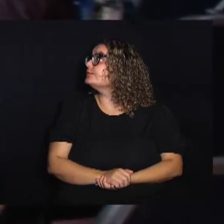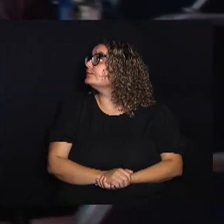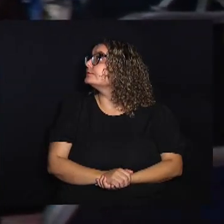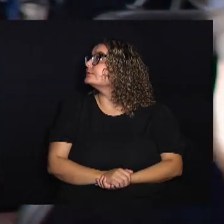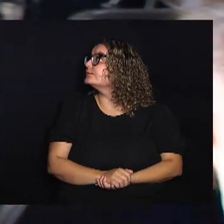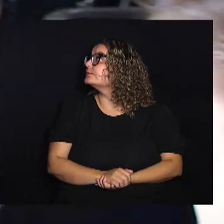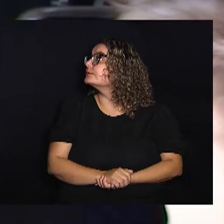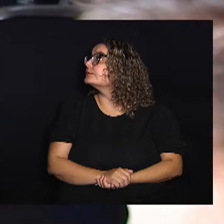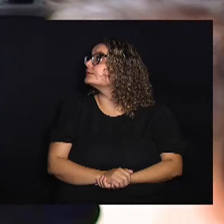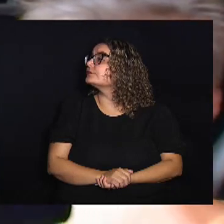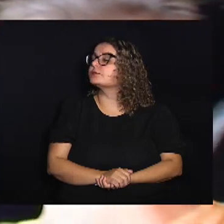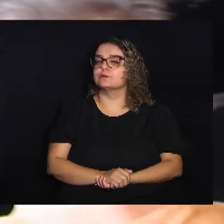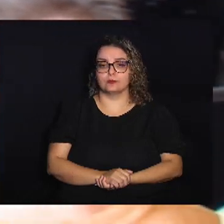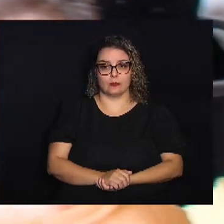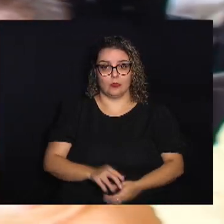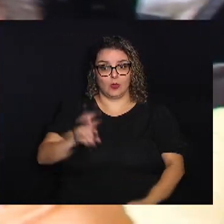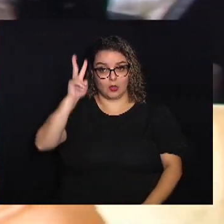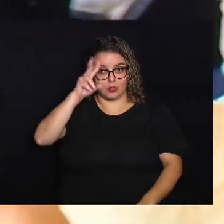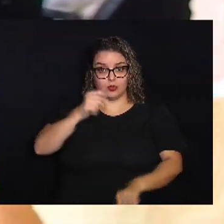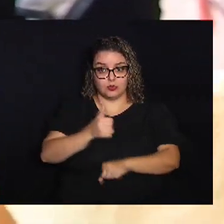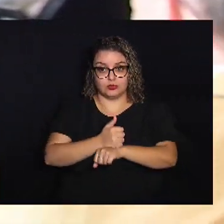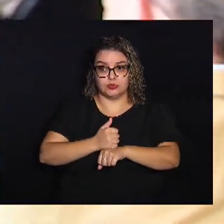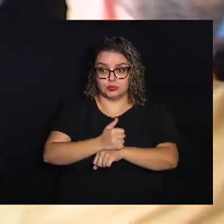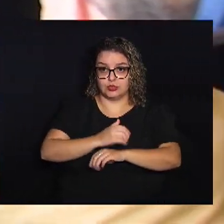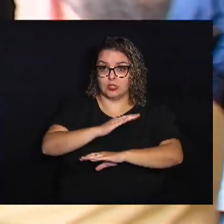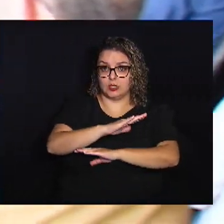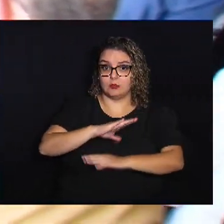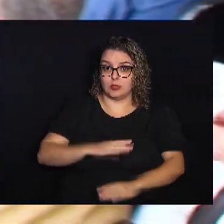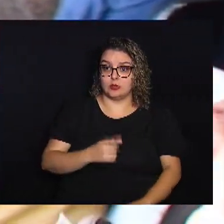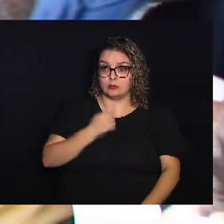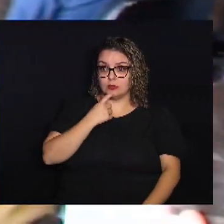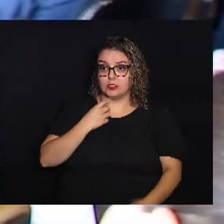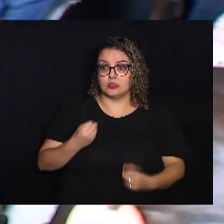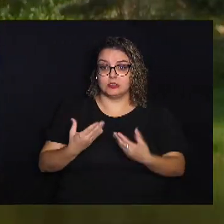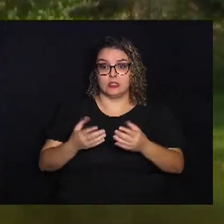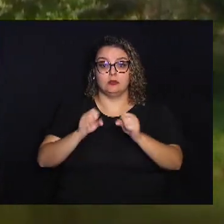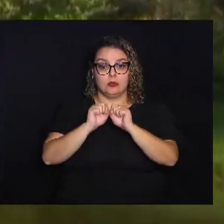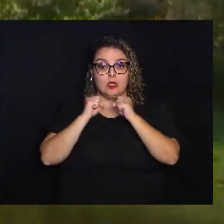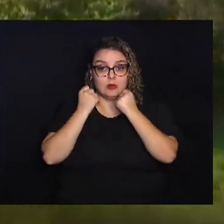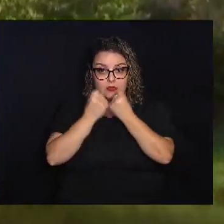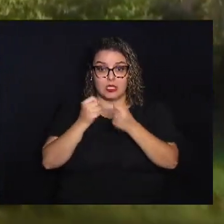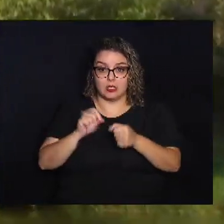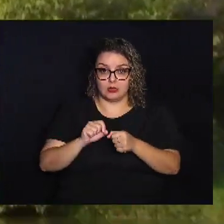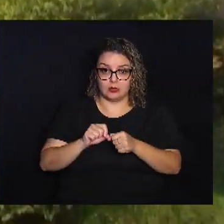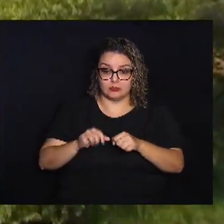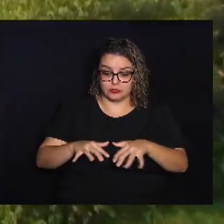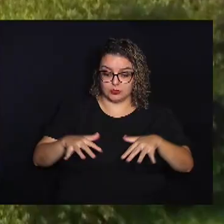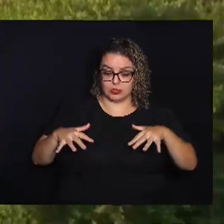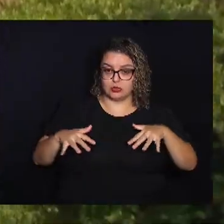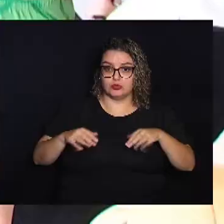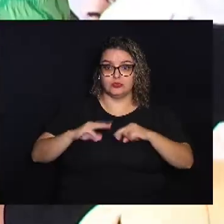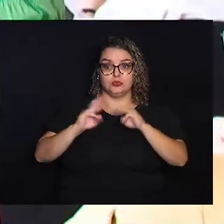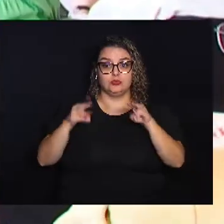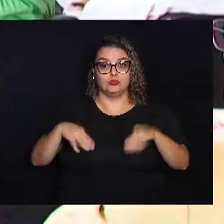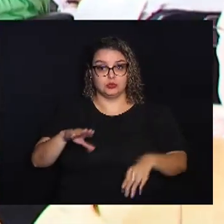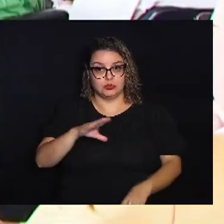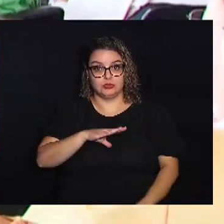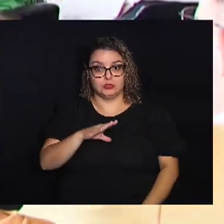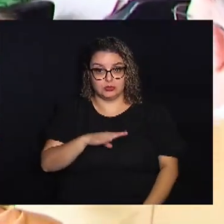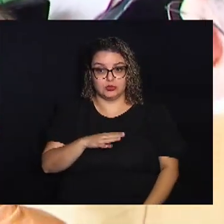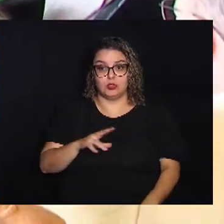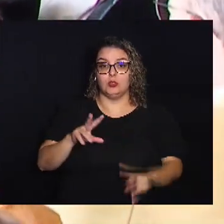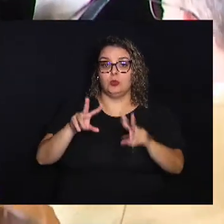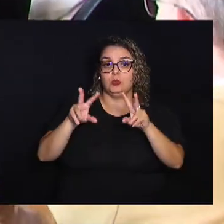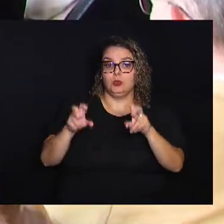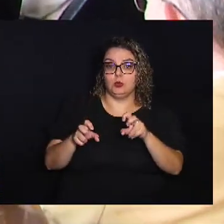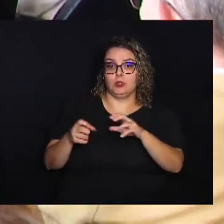Os historiadores Da Câmara Municipal Trouxeram para o seminário Realizado no auditório Do Museu Da Cidade O tema